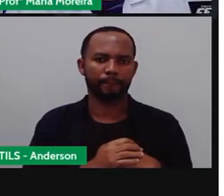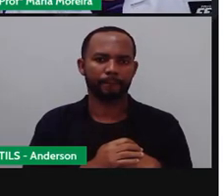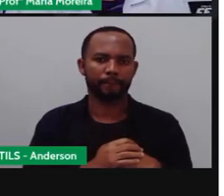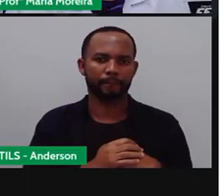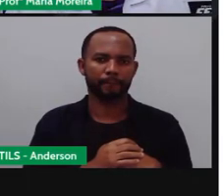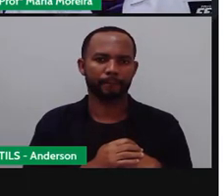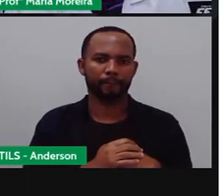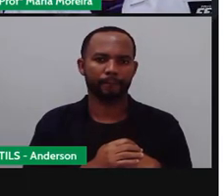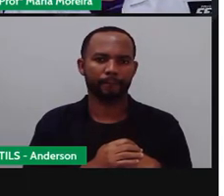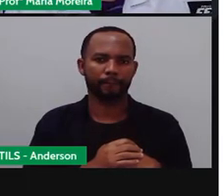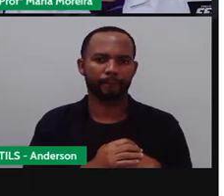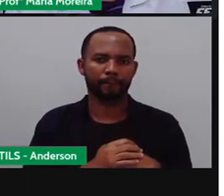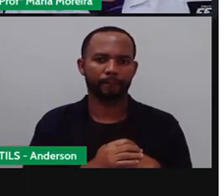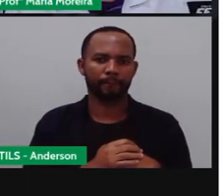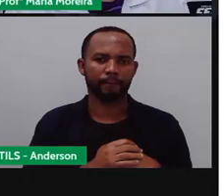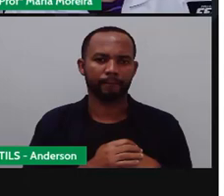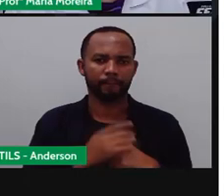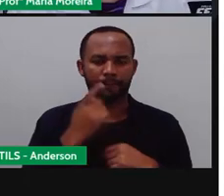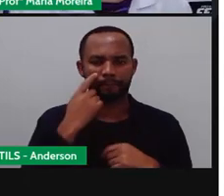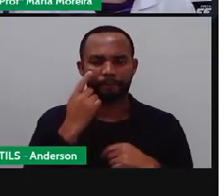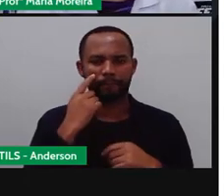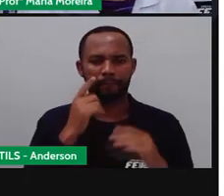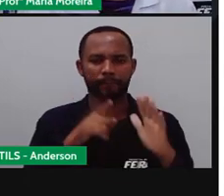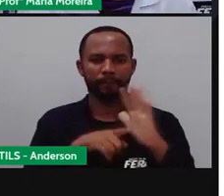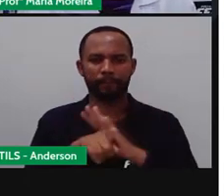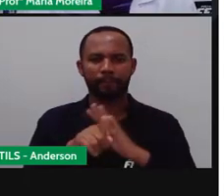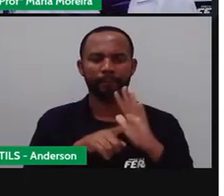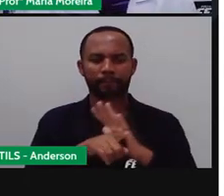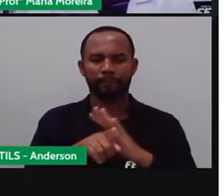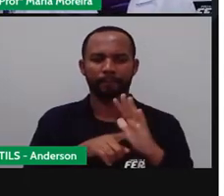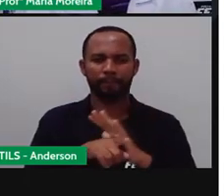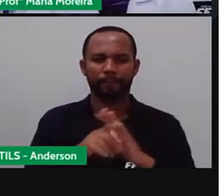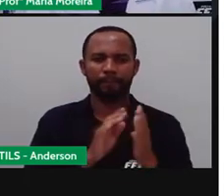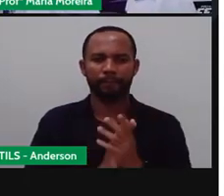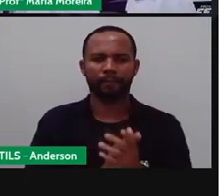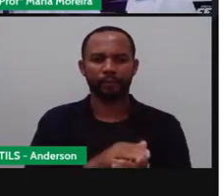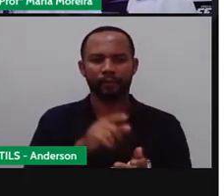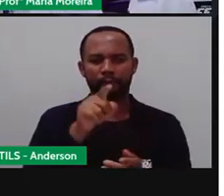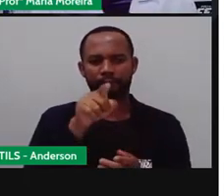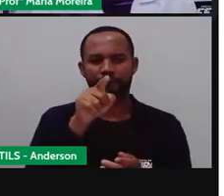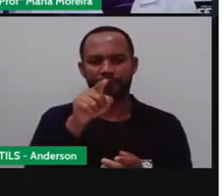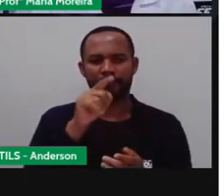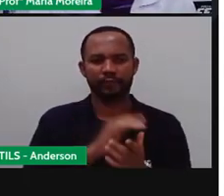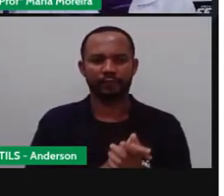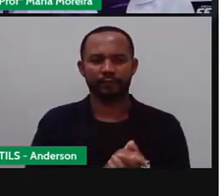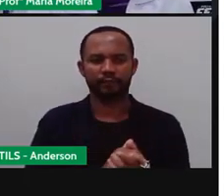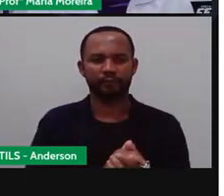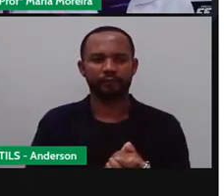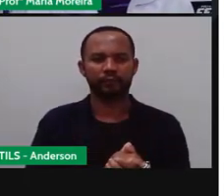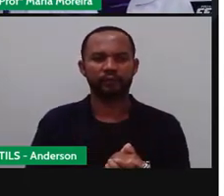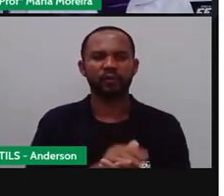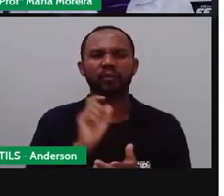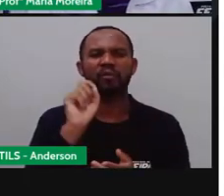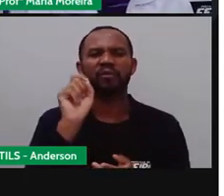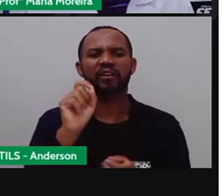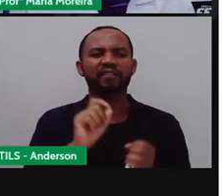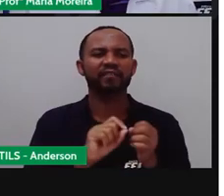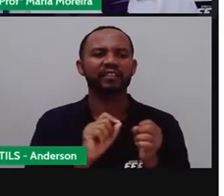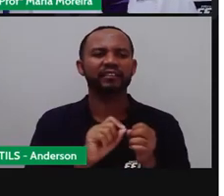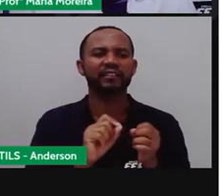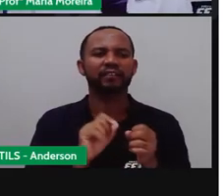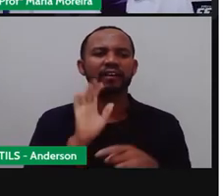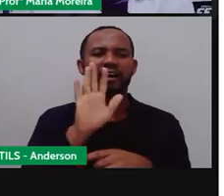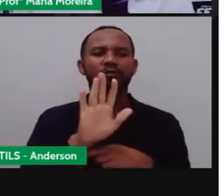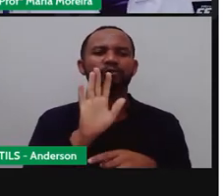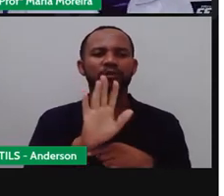Bom E aí Vem a minha pergunta Aqui pra vocês E você O que está fazendo Para ajudar o meio ambiente?